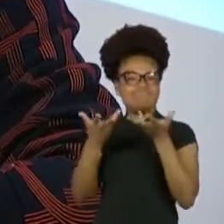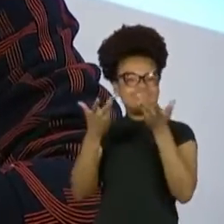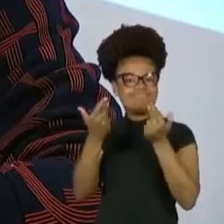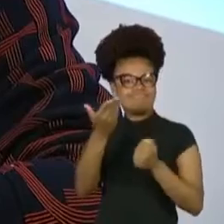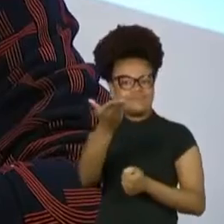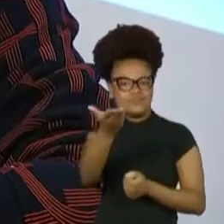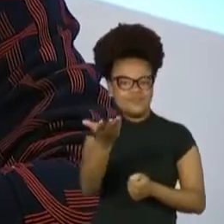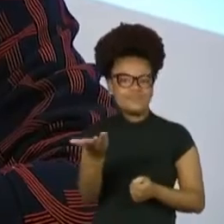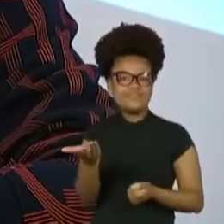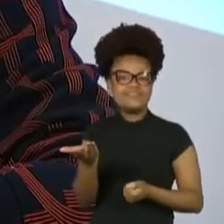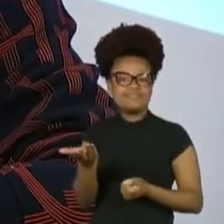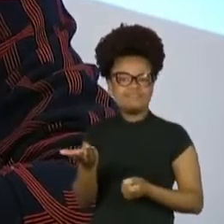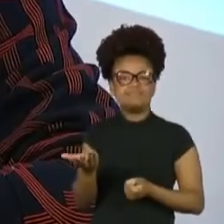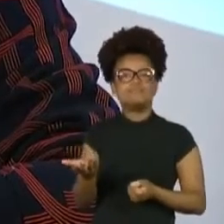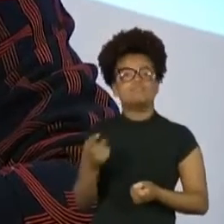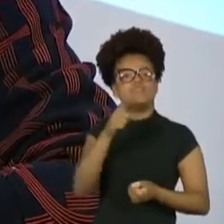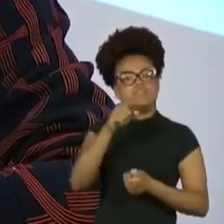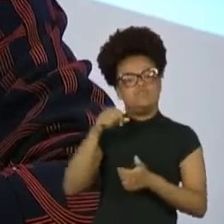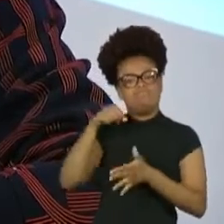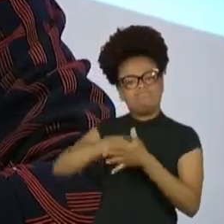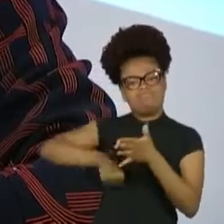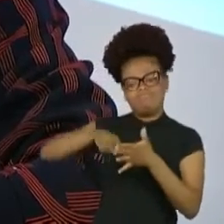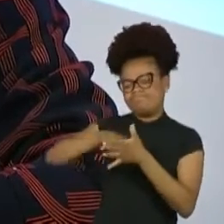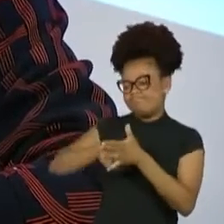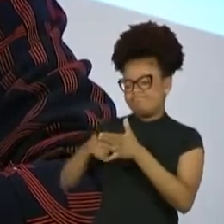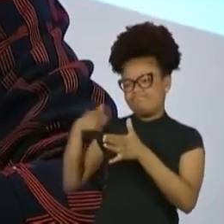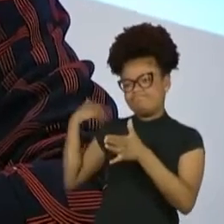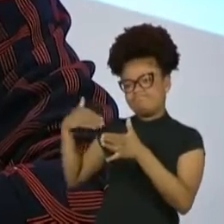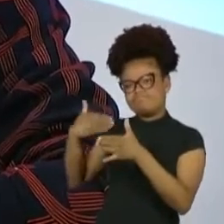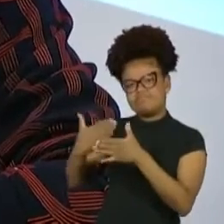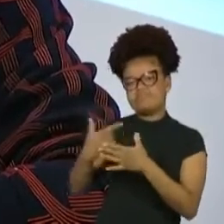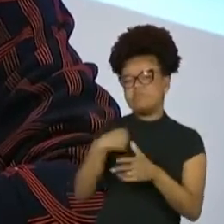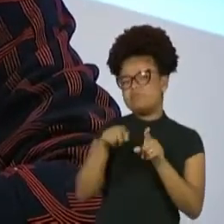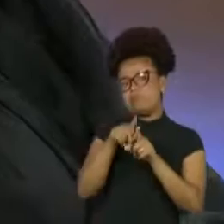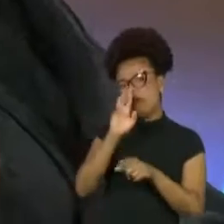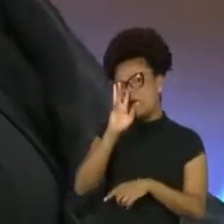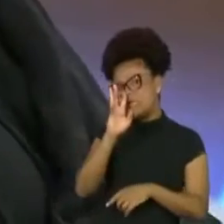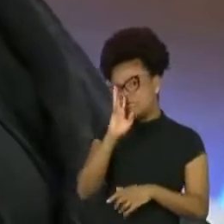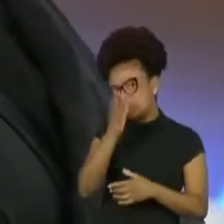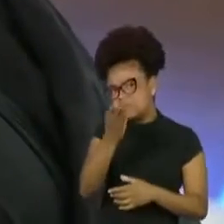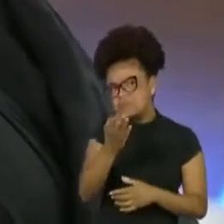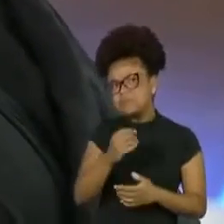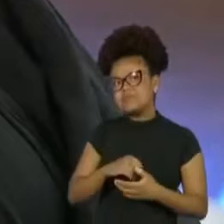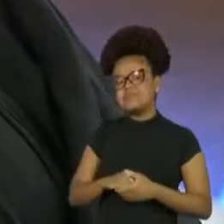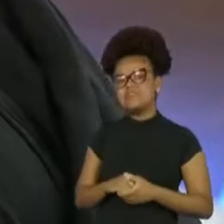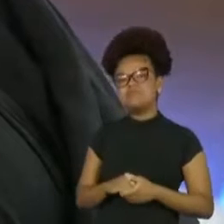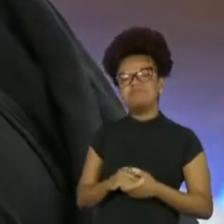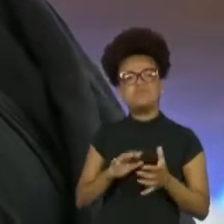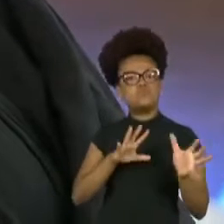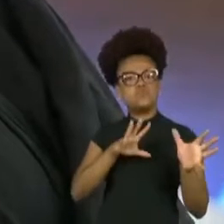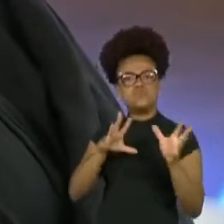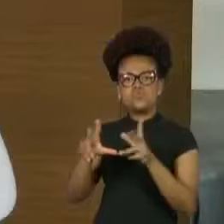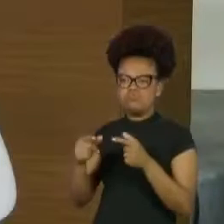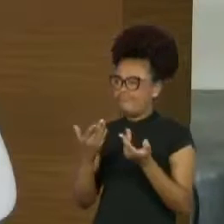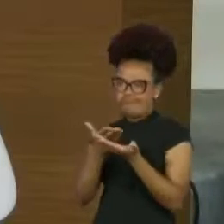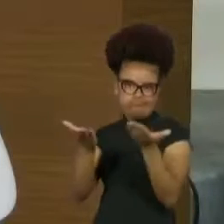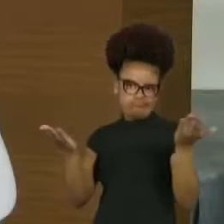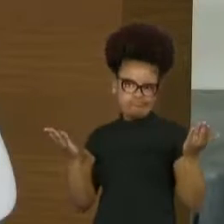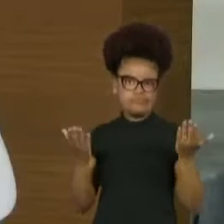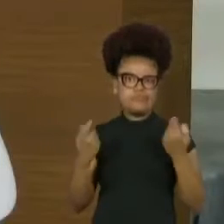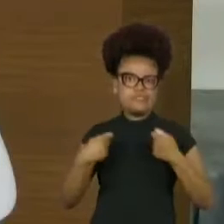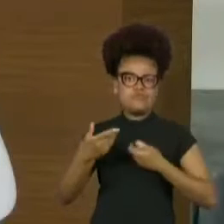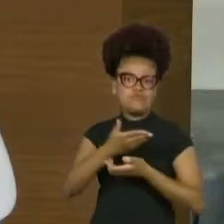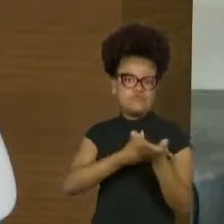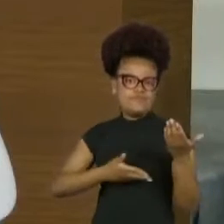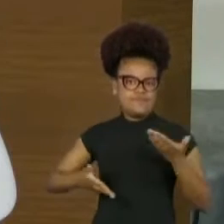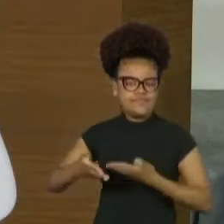e que eu tenho muita reverência e muita admiração. Então, começo aqui sempre falando isso. Todos que vierem, eu acho que sempre tem que dizer, olha, muito